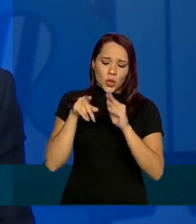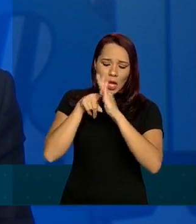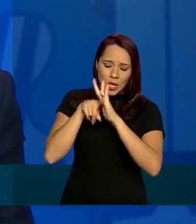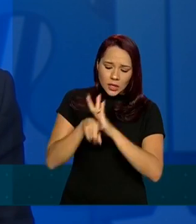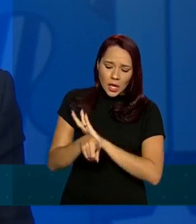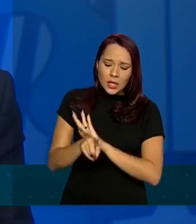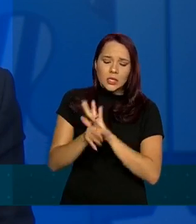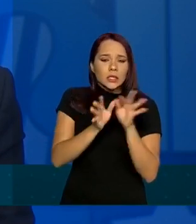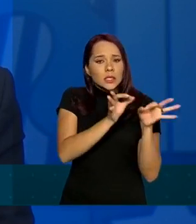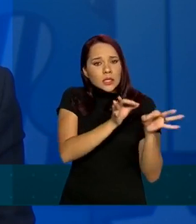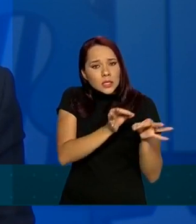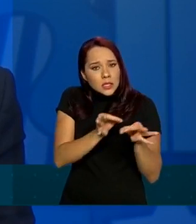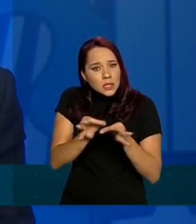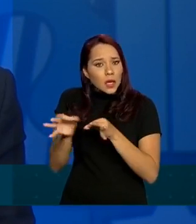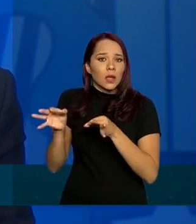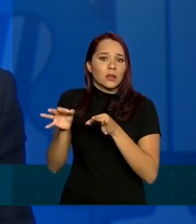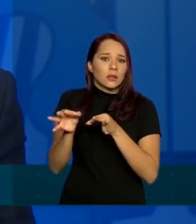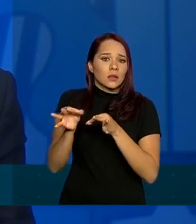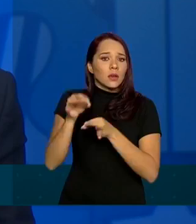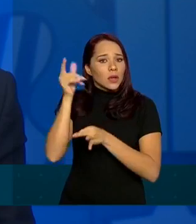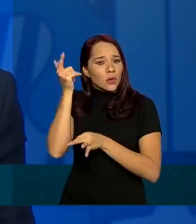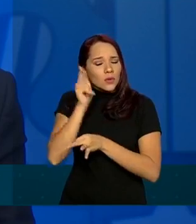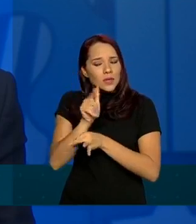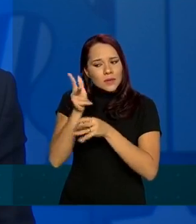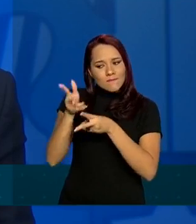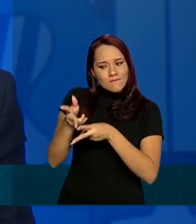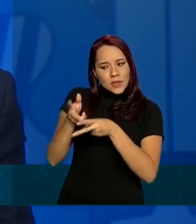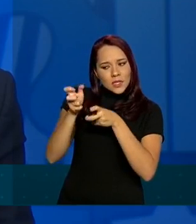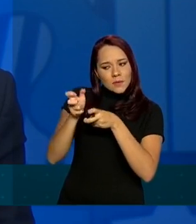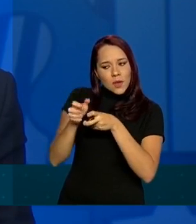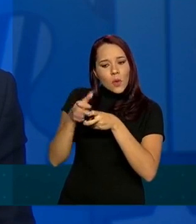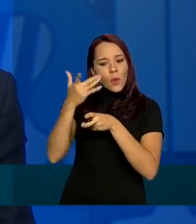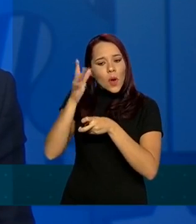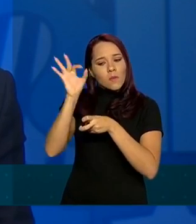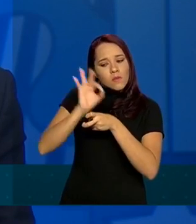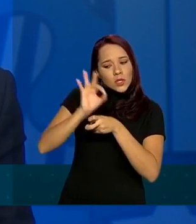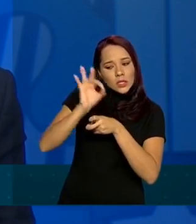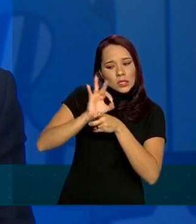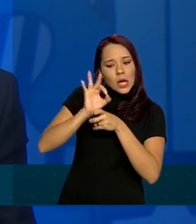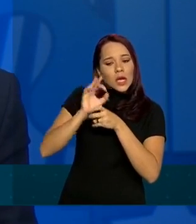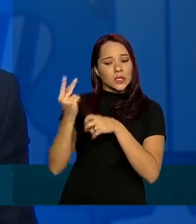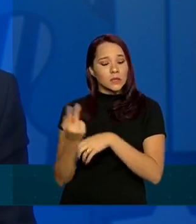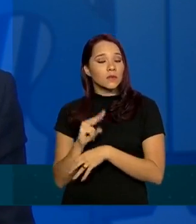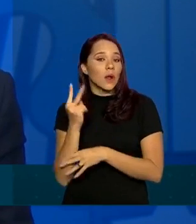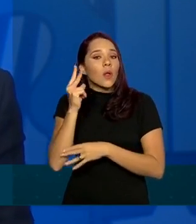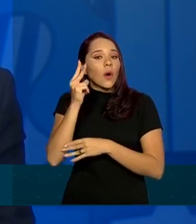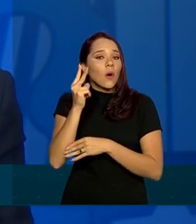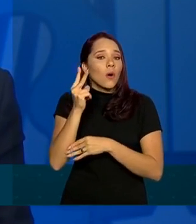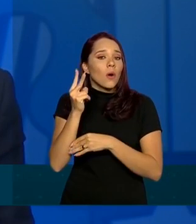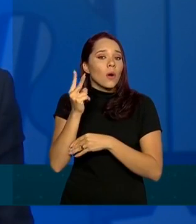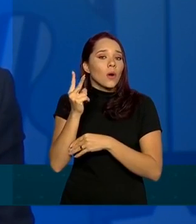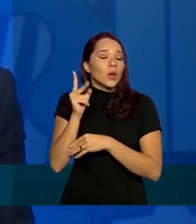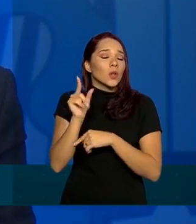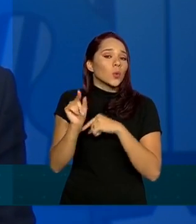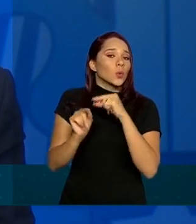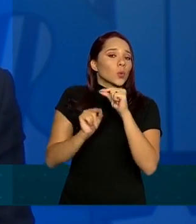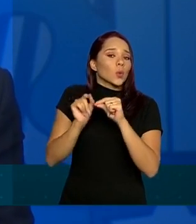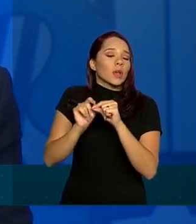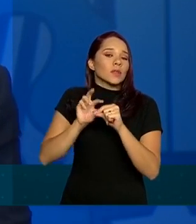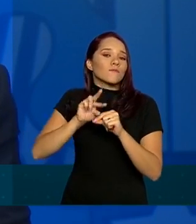mais consistentes e consiga perceber os índices os valores e as tendências de